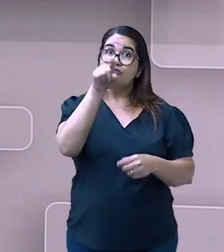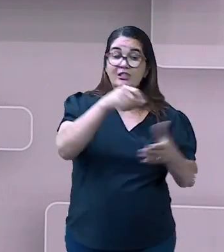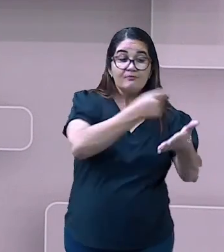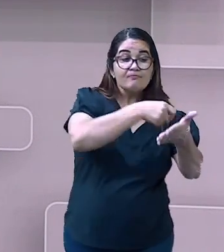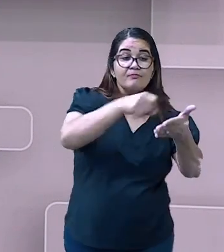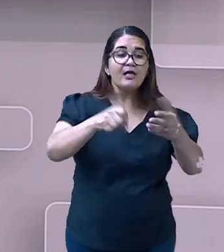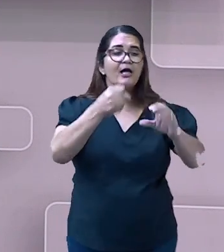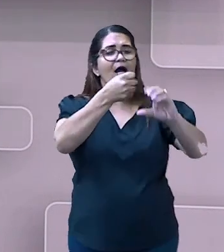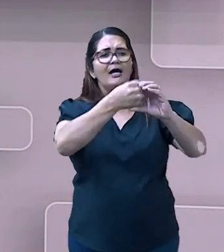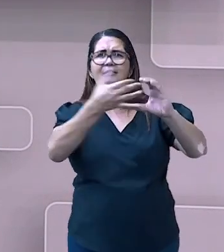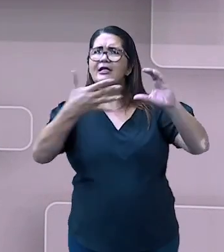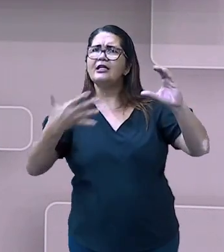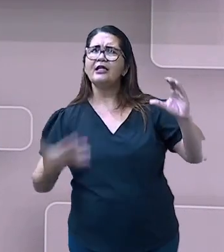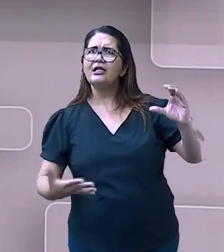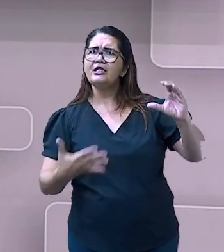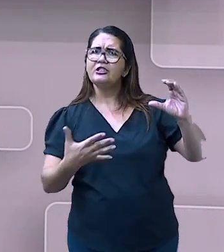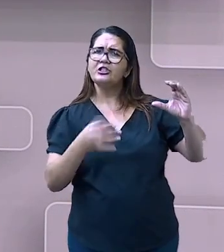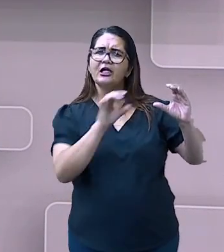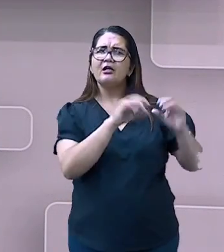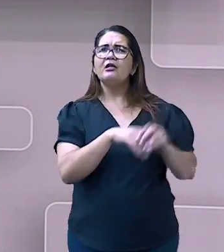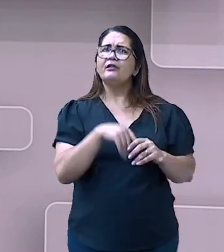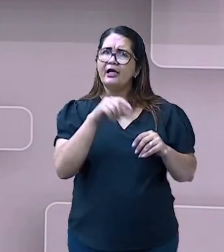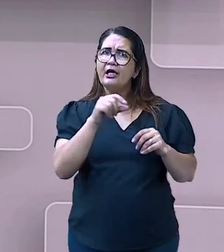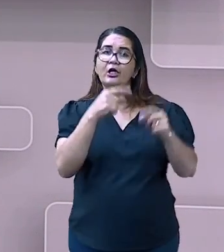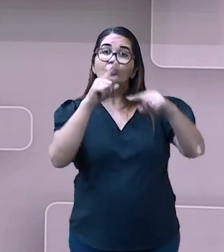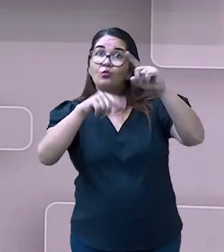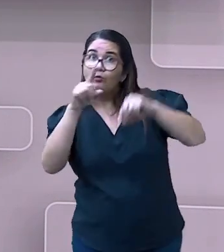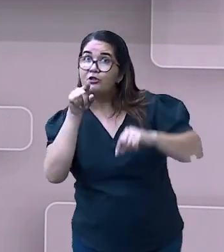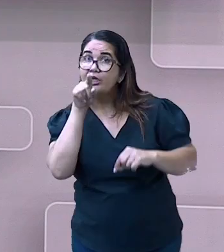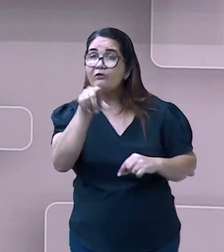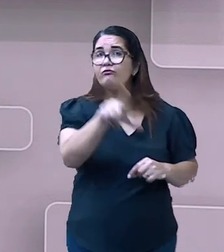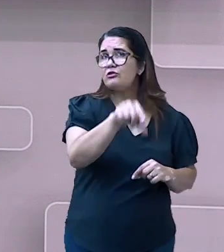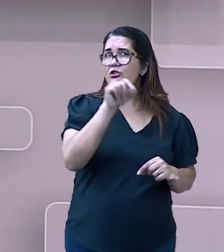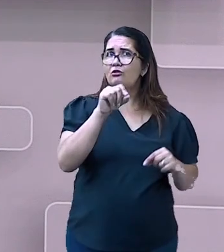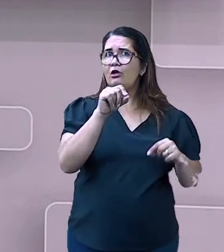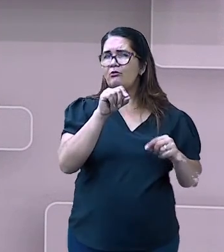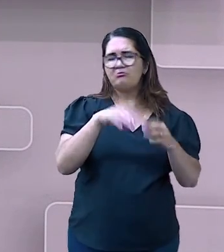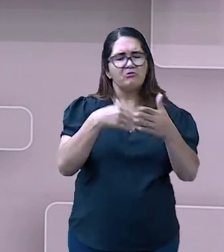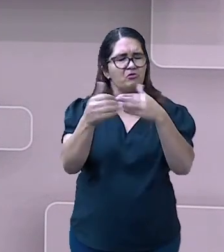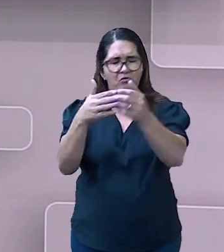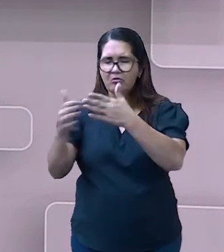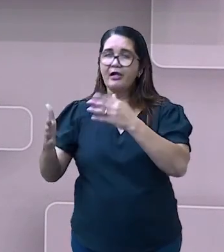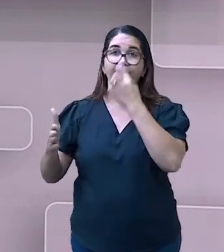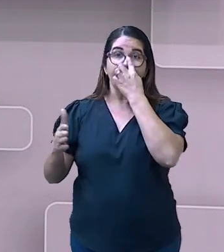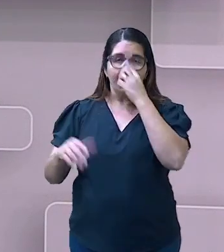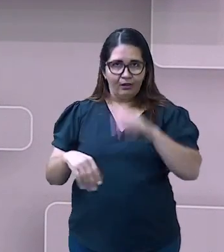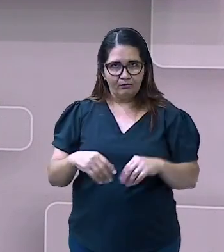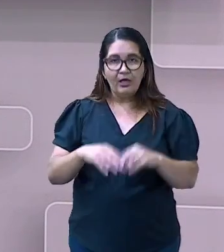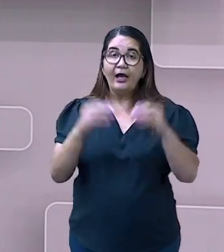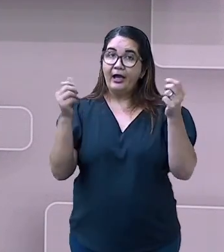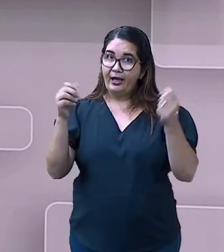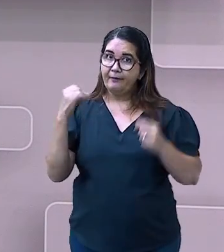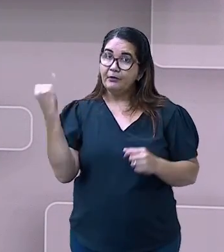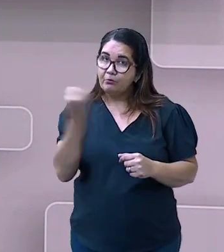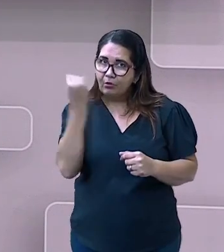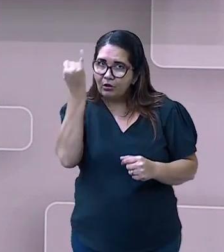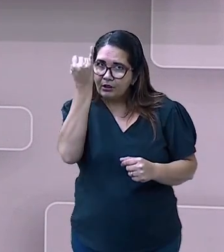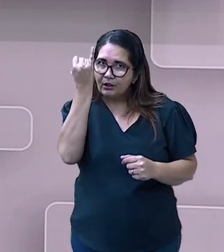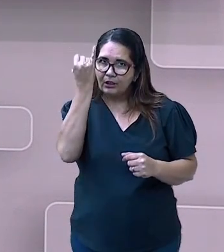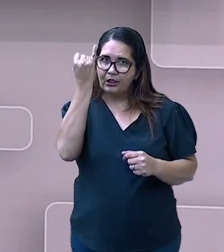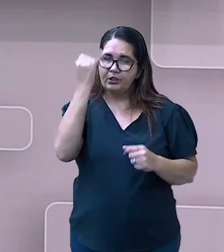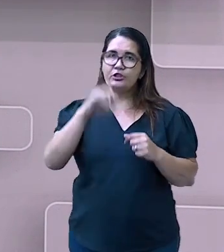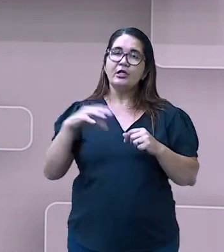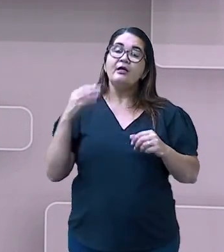por que ele é usado. Para alguém da sua família, da sua casa, é muito importante sempre relembrar o que você estudou.